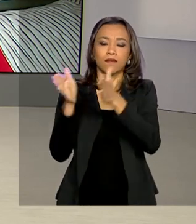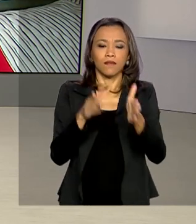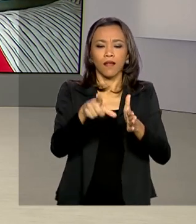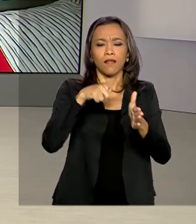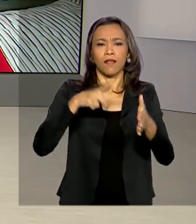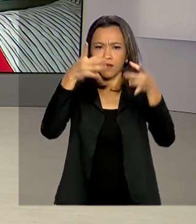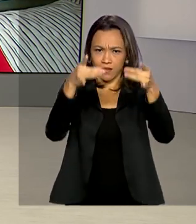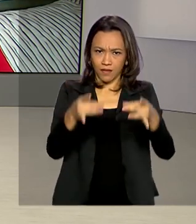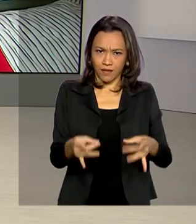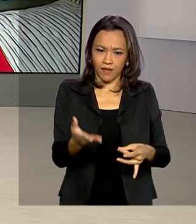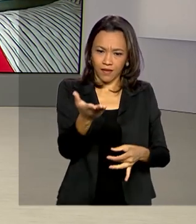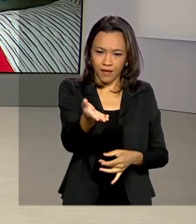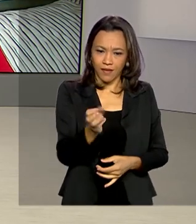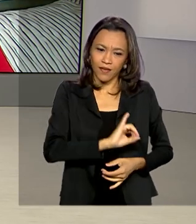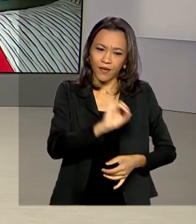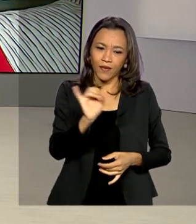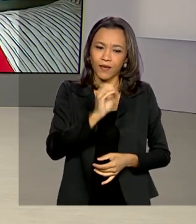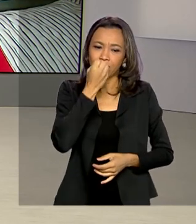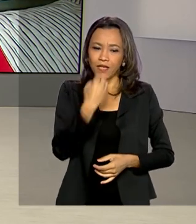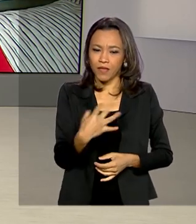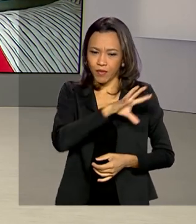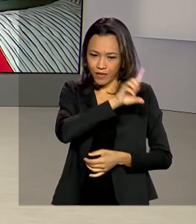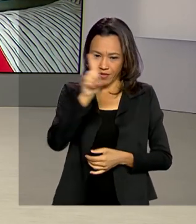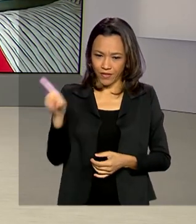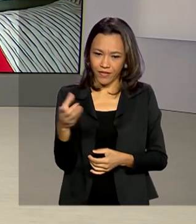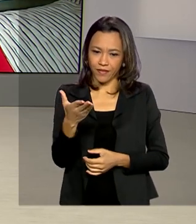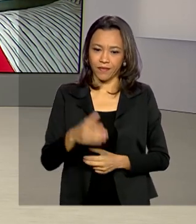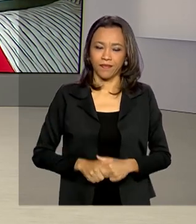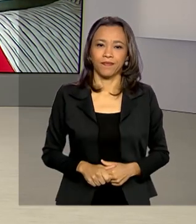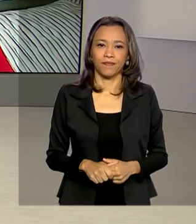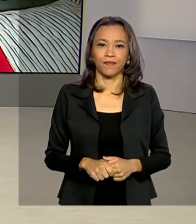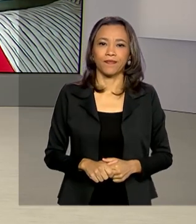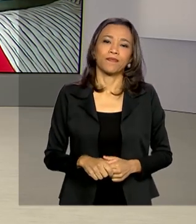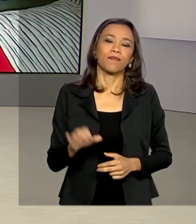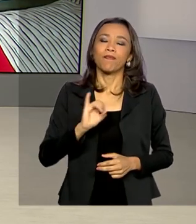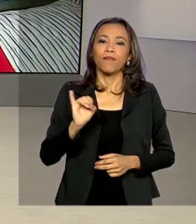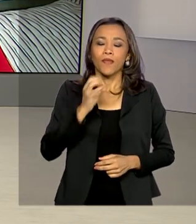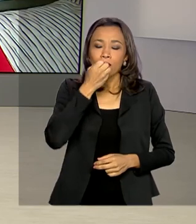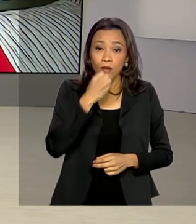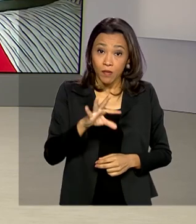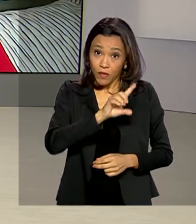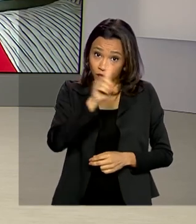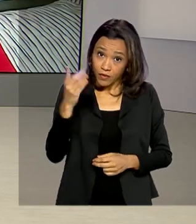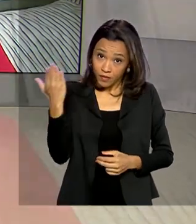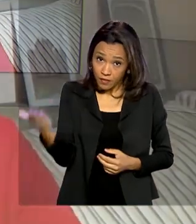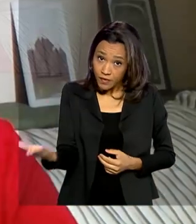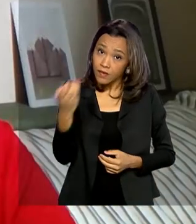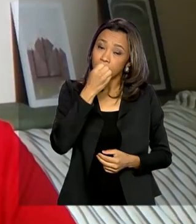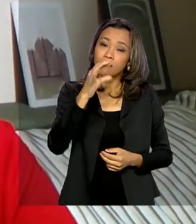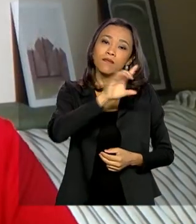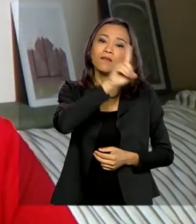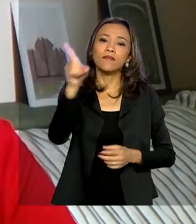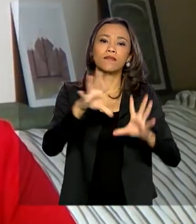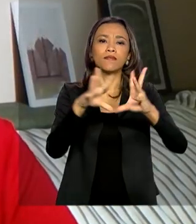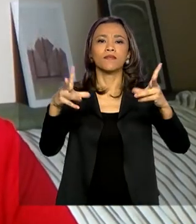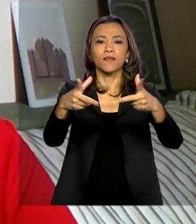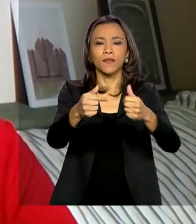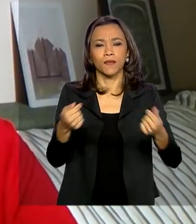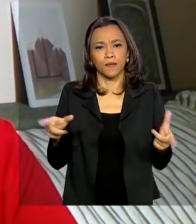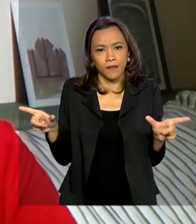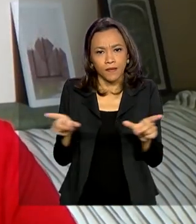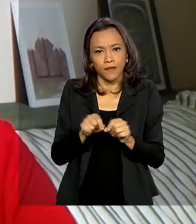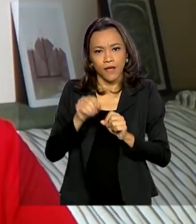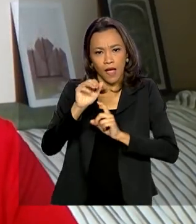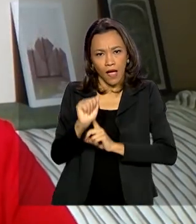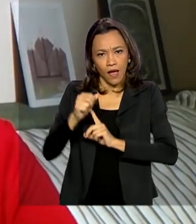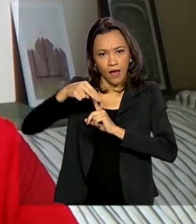tem os detalhes pra gente. Oi, Priscila, bom dia. Oi, Renata, bom dia pra você, bom dia a todos. A Agência Nacional de Energia